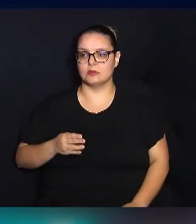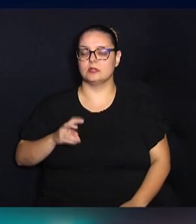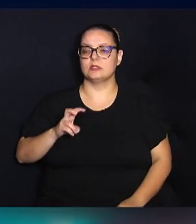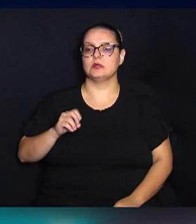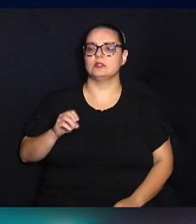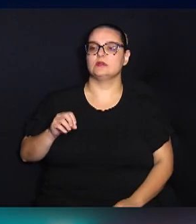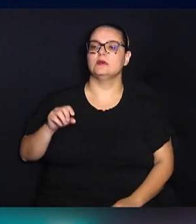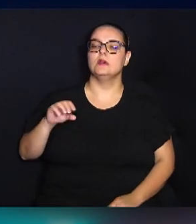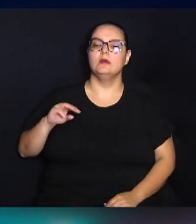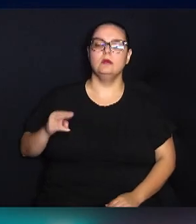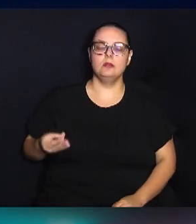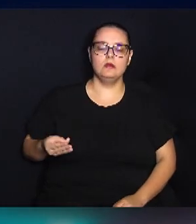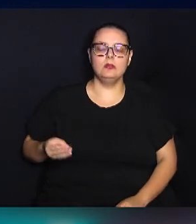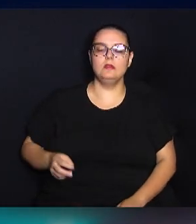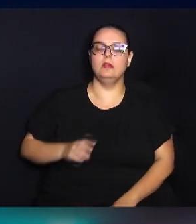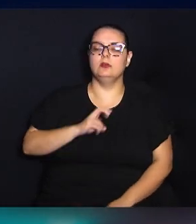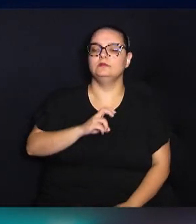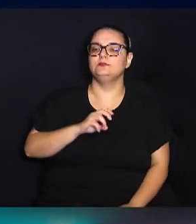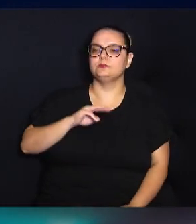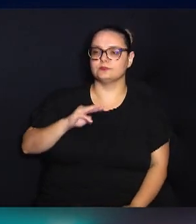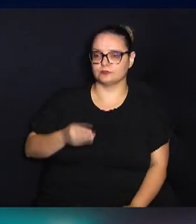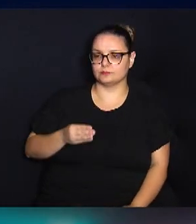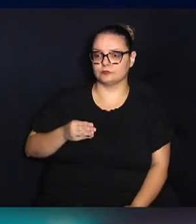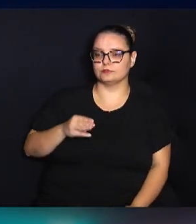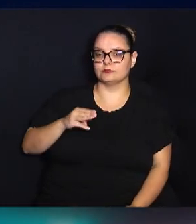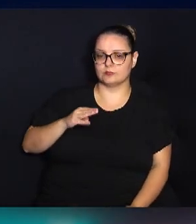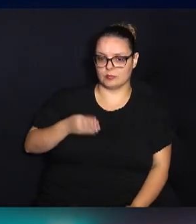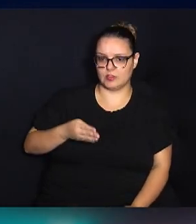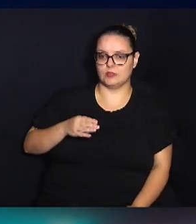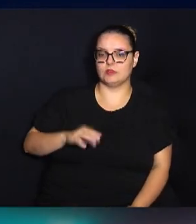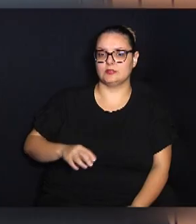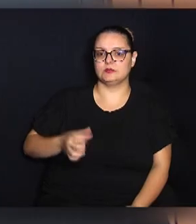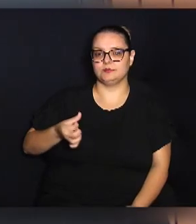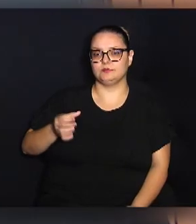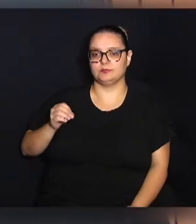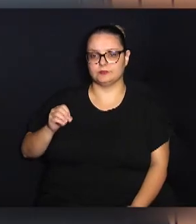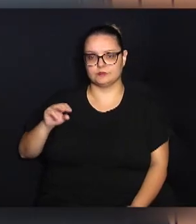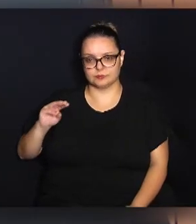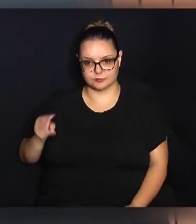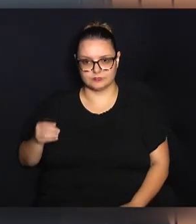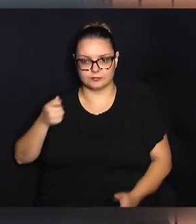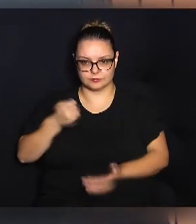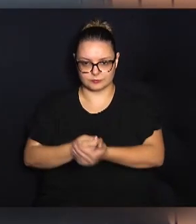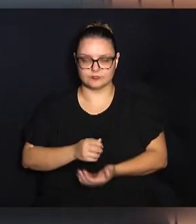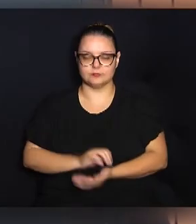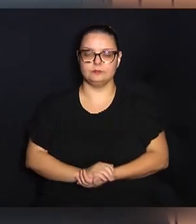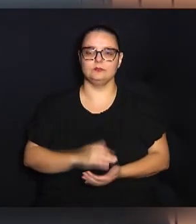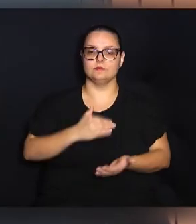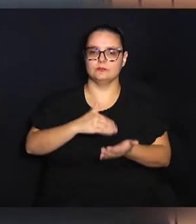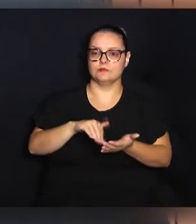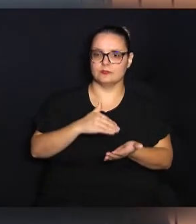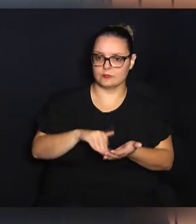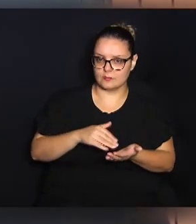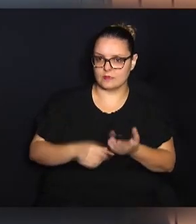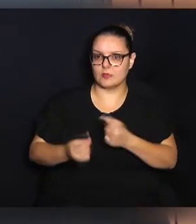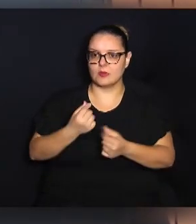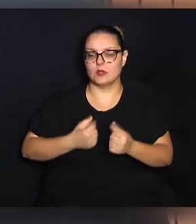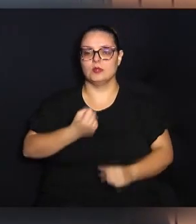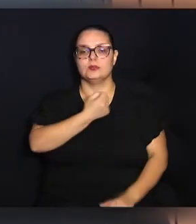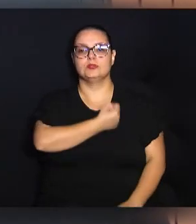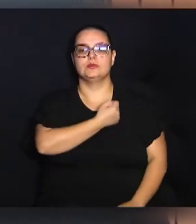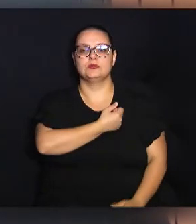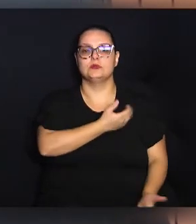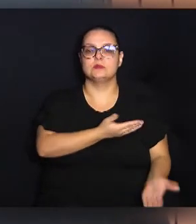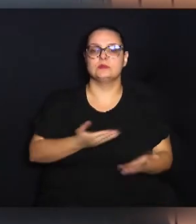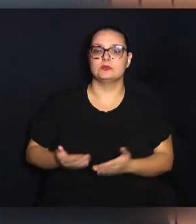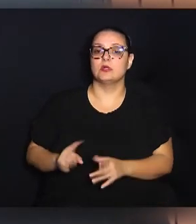liquidados e R 5,322,6 bilhões foram pagos. Para o secretário de Finanças, os números apresentados